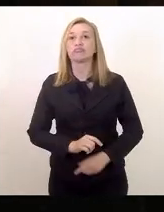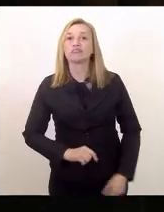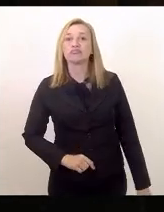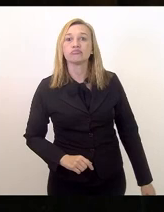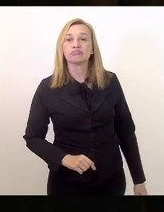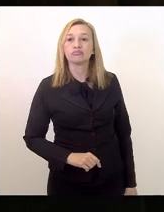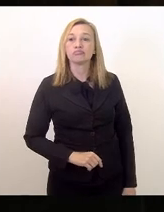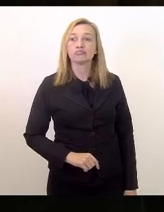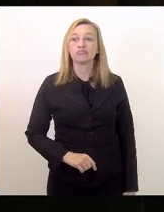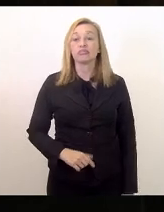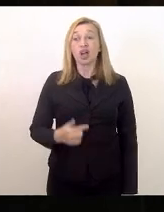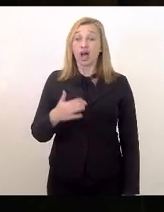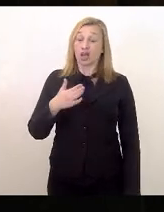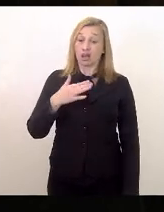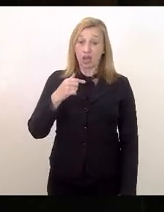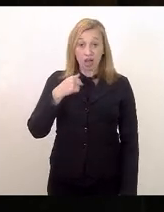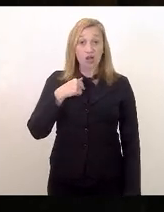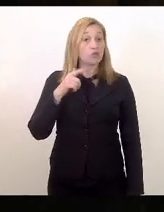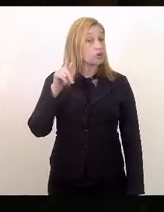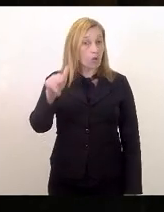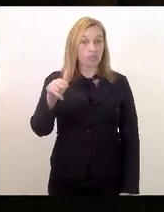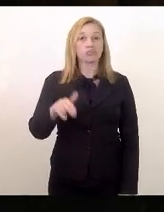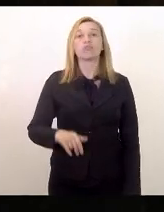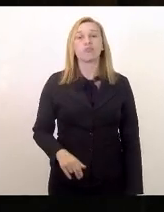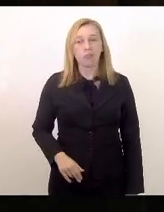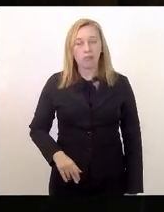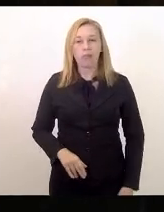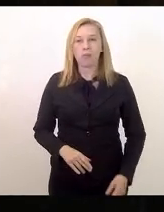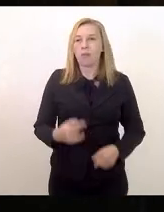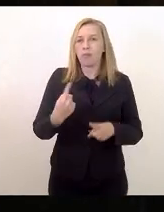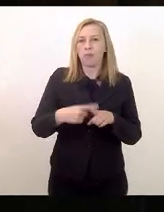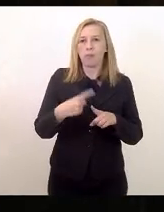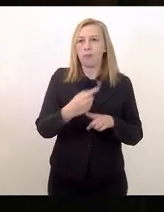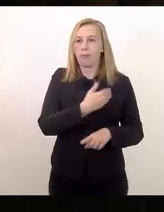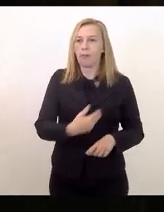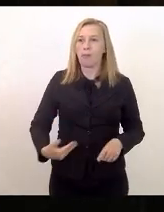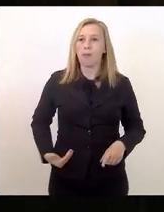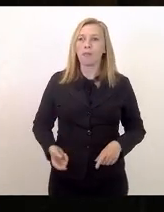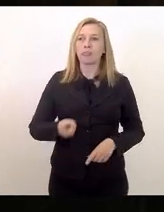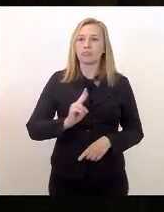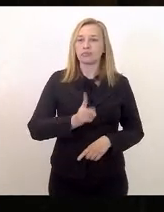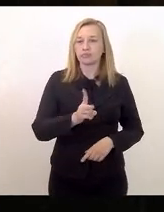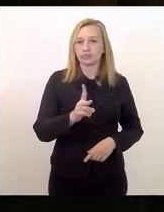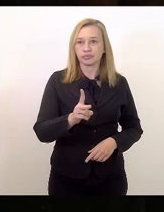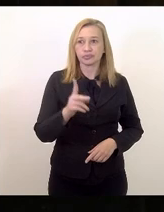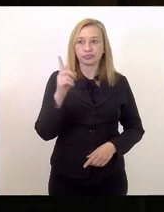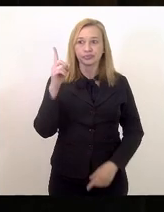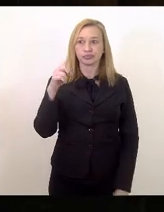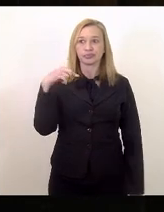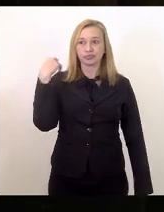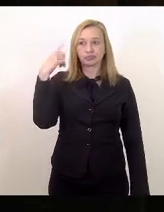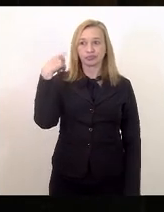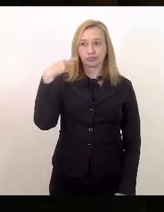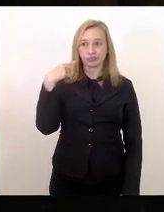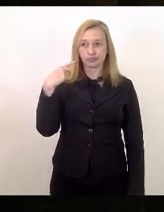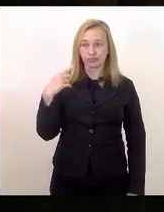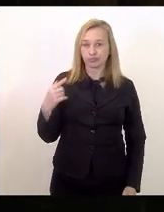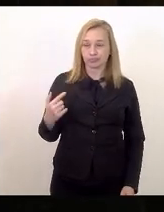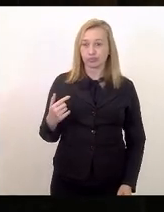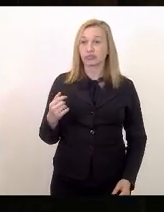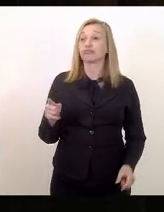E que tem sido minha posição. Porque os governos têm sido tão débeis quando não